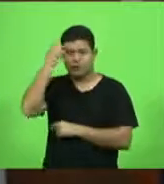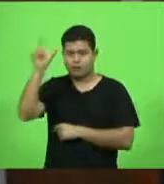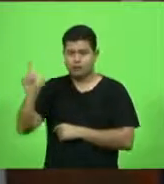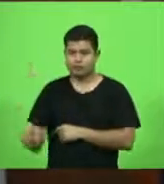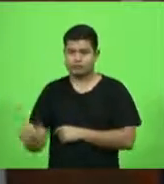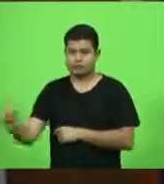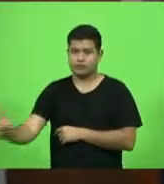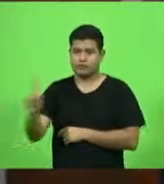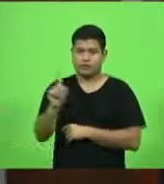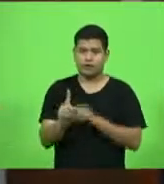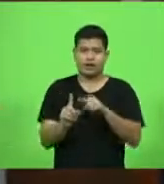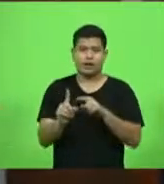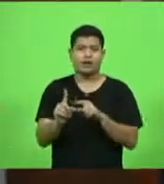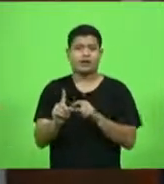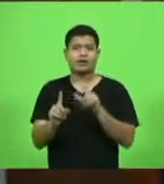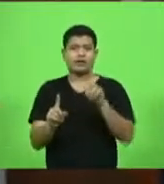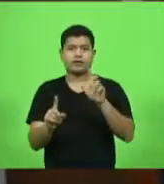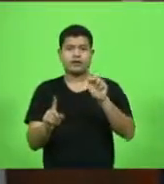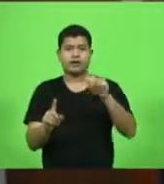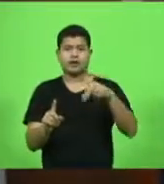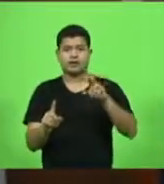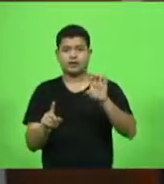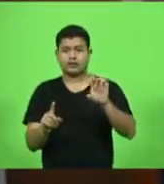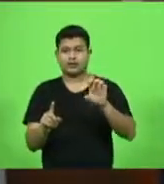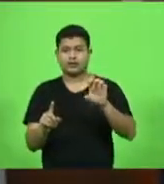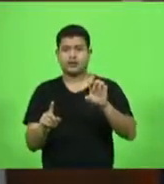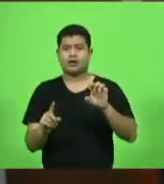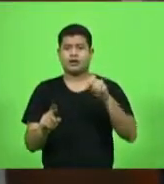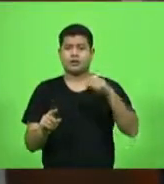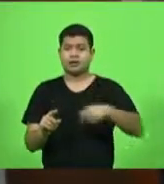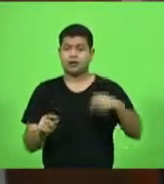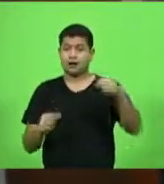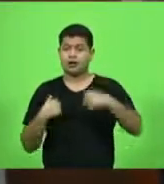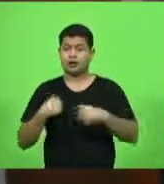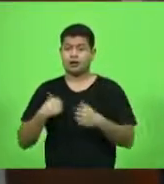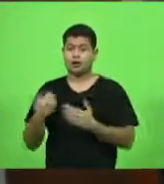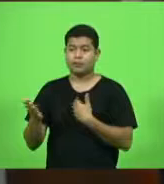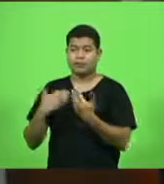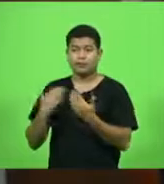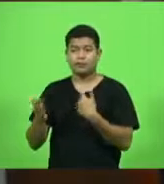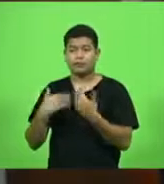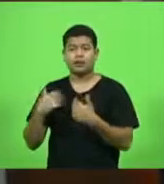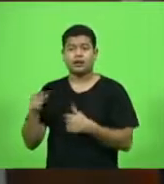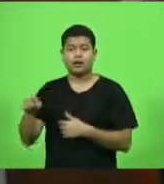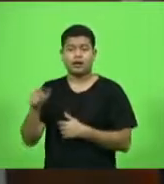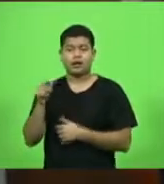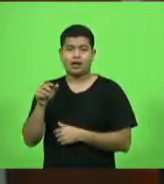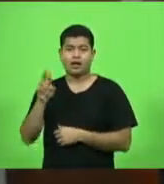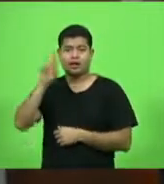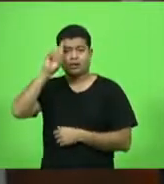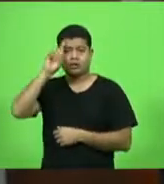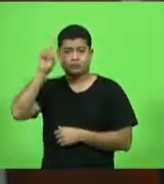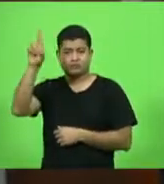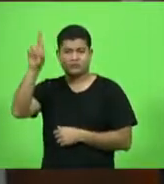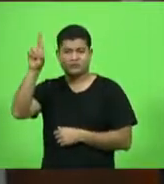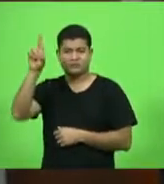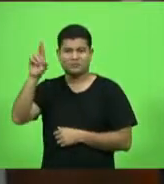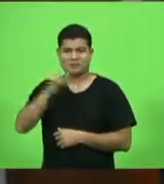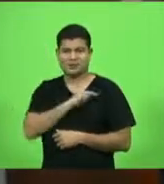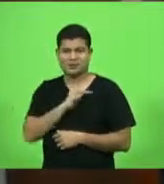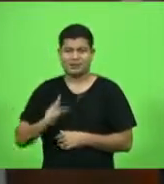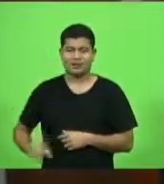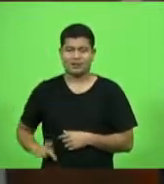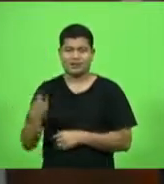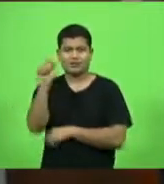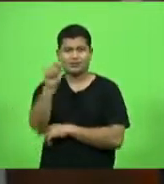a Associação de Empresas de Fisioterapia de Santa Catarina, onde ela me explicou a situação da categoria,